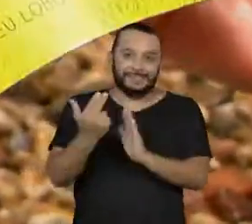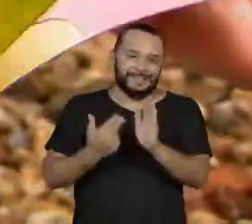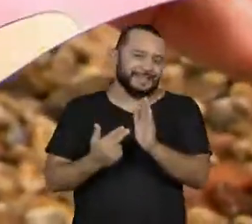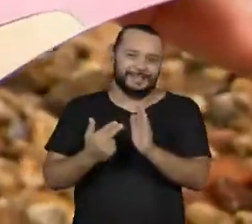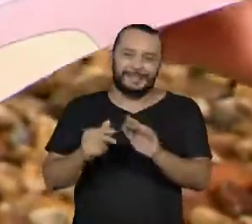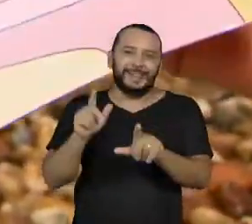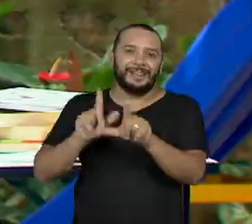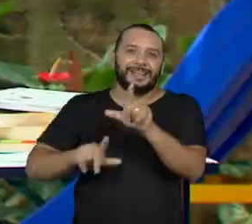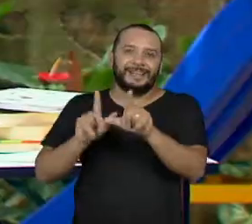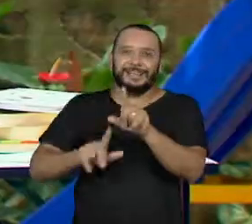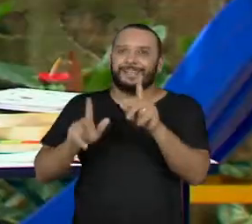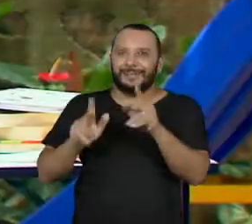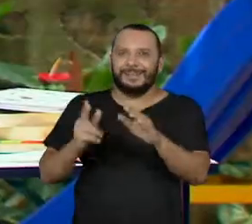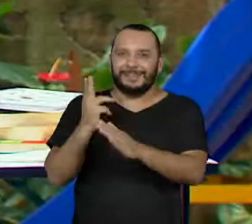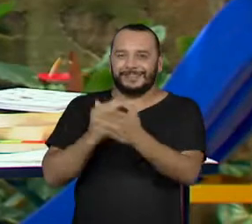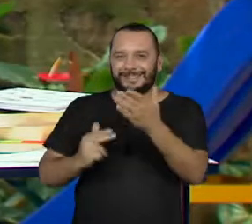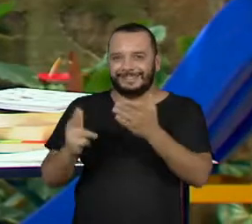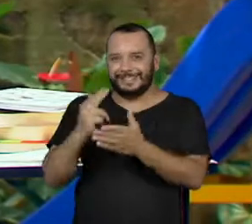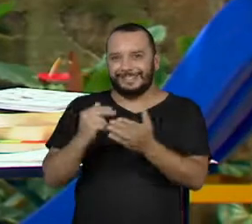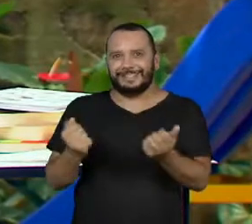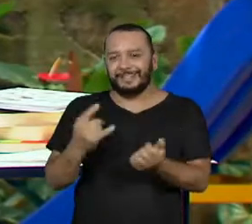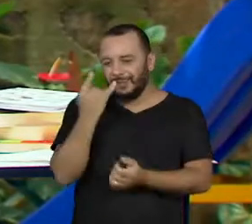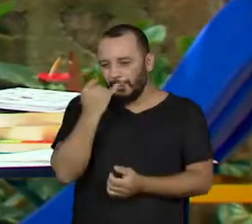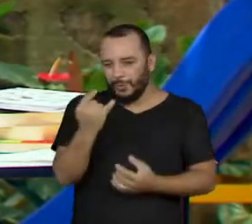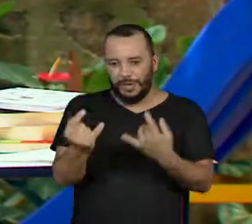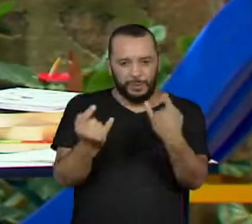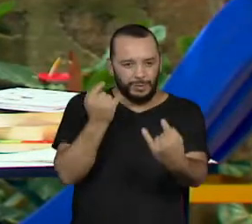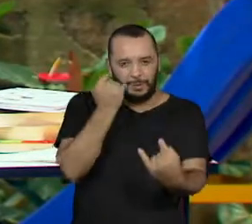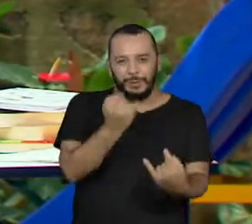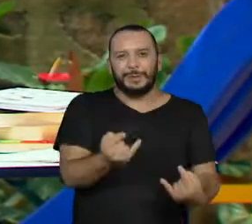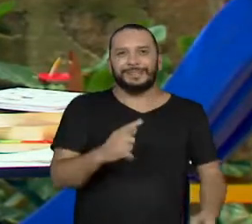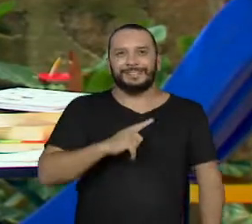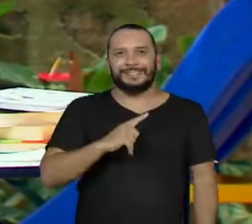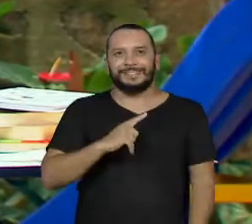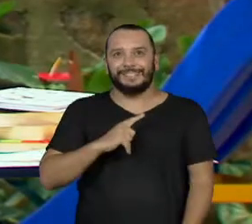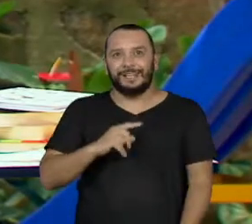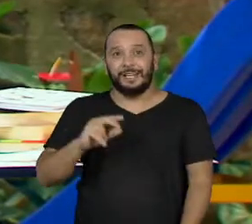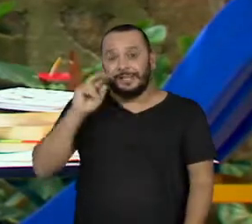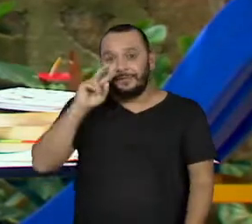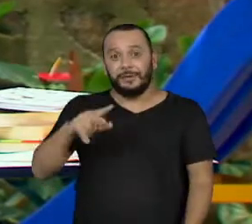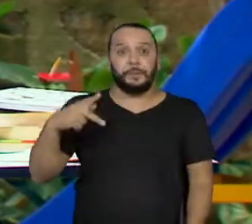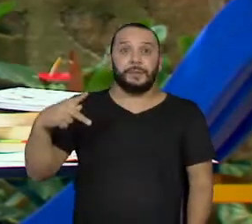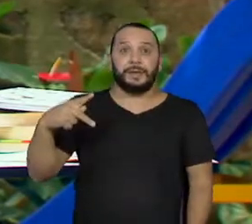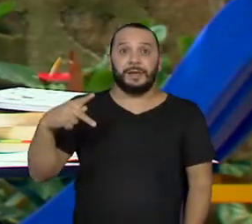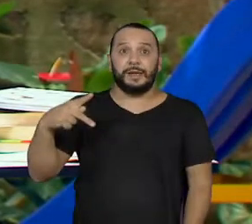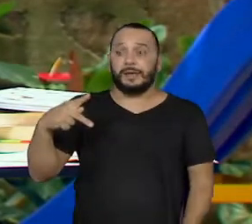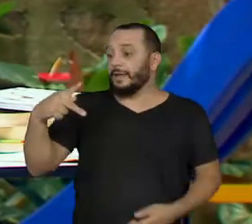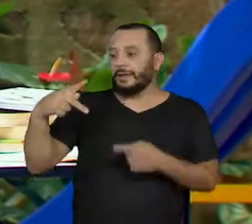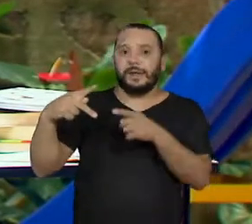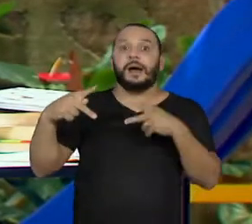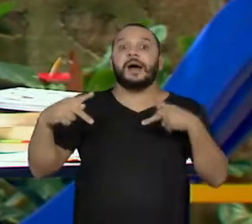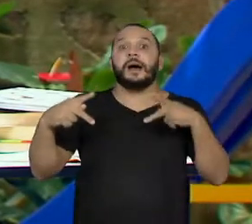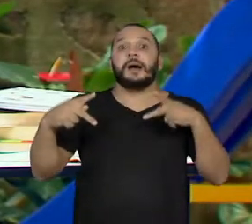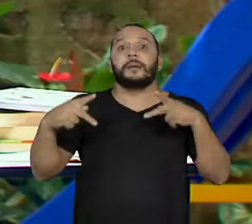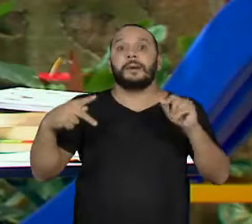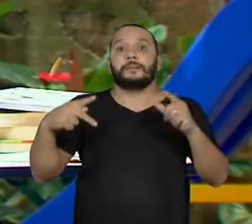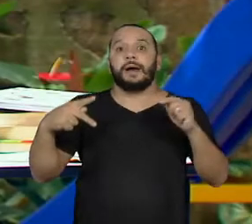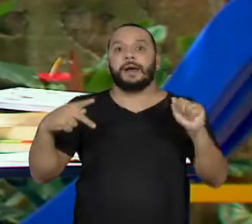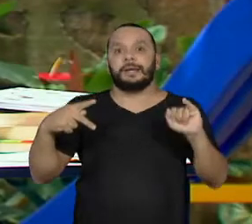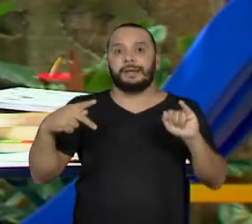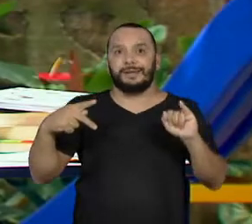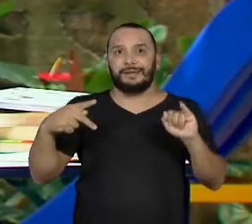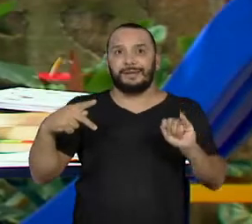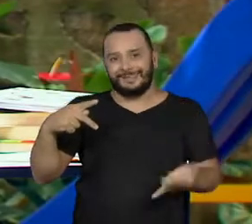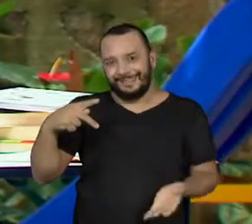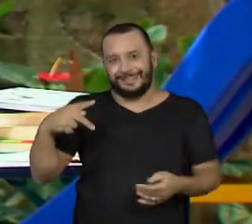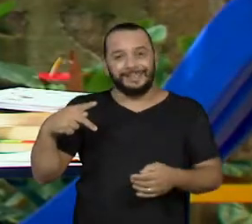Cada letra a gente ensina que é de um determinado objeto, então toda vez que ela vê o P, ela fala papai. Porque para ela